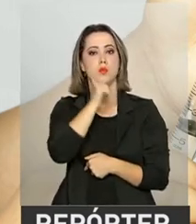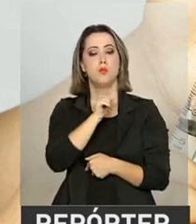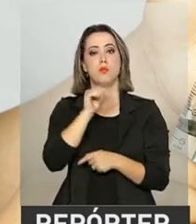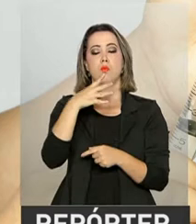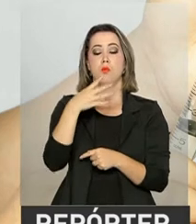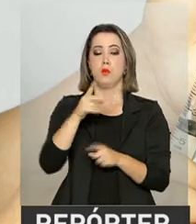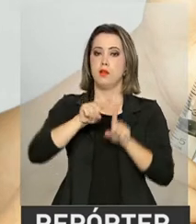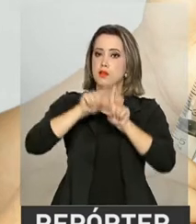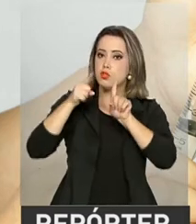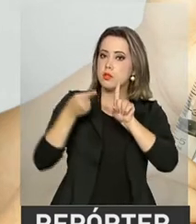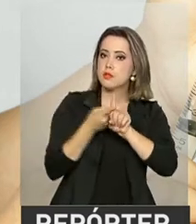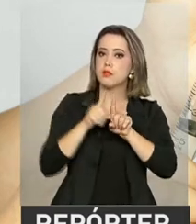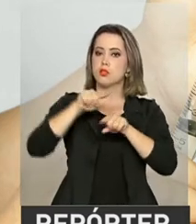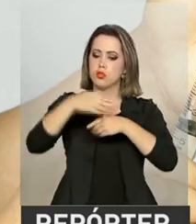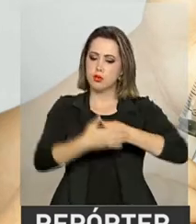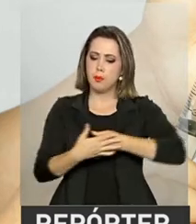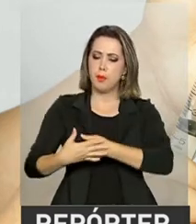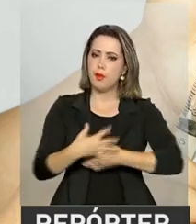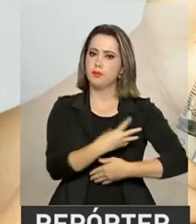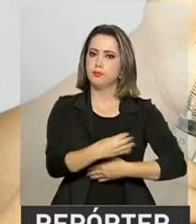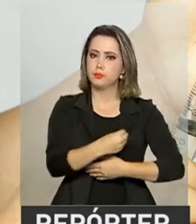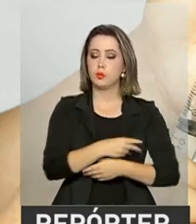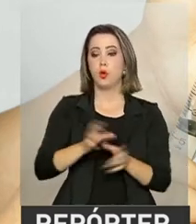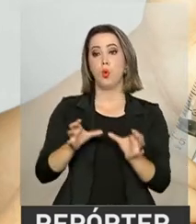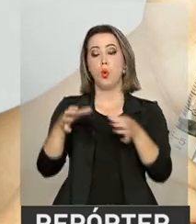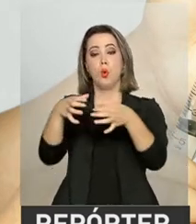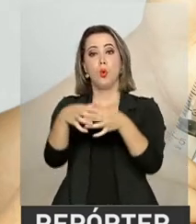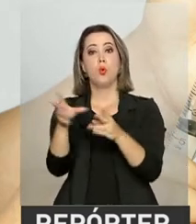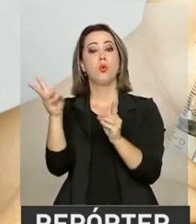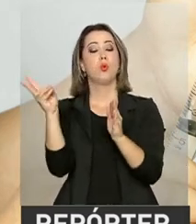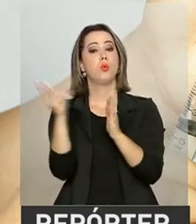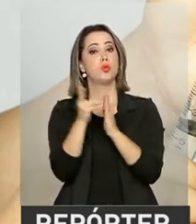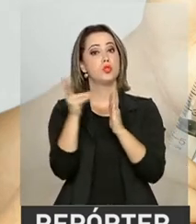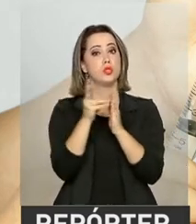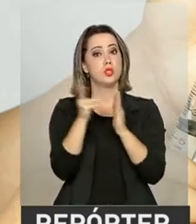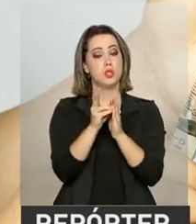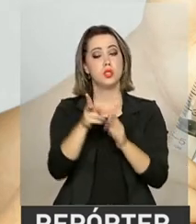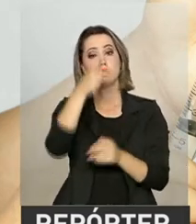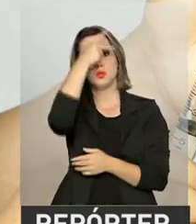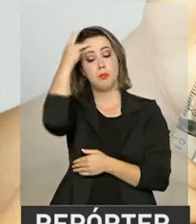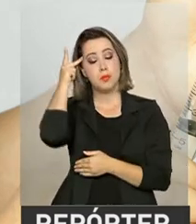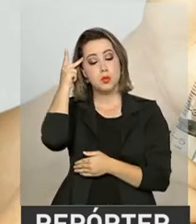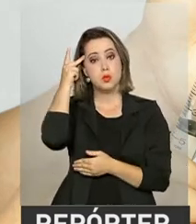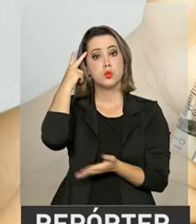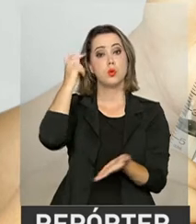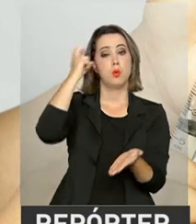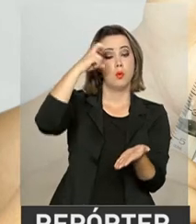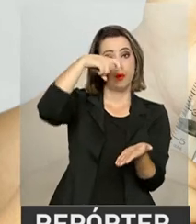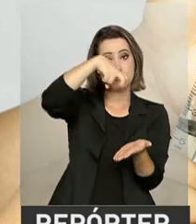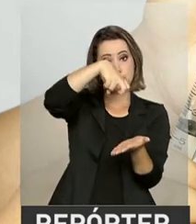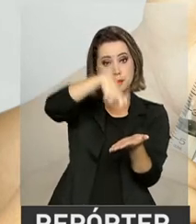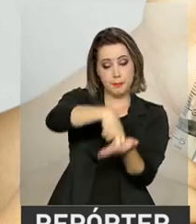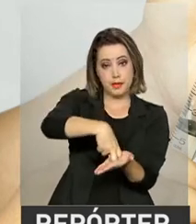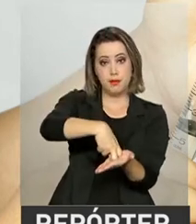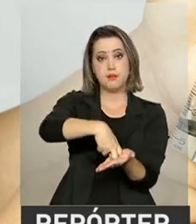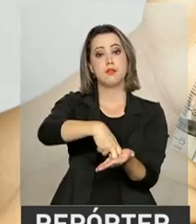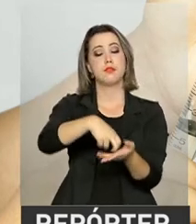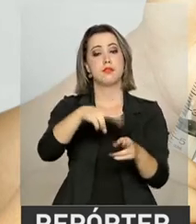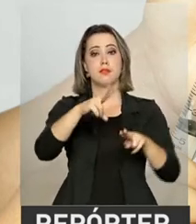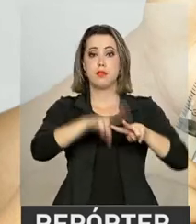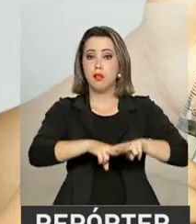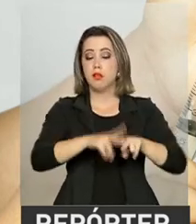após o parto, povos indígenas, pessoas privadas de liberdade, incluindo adolescentes que cumprem medidas socioeducativas,